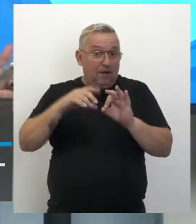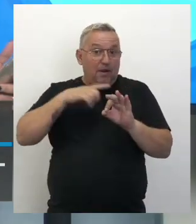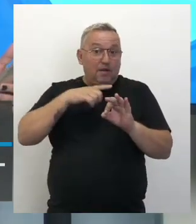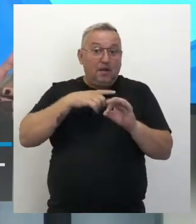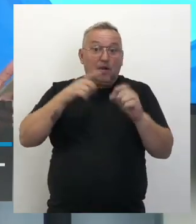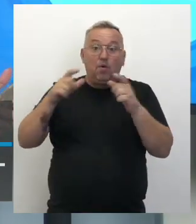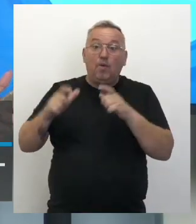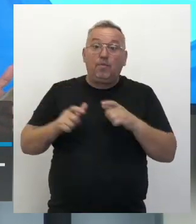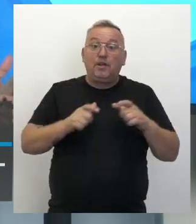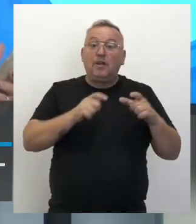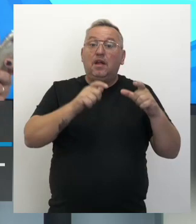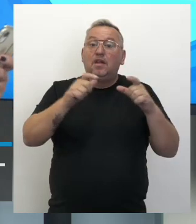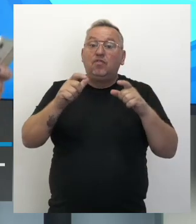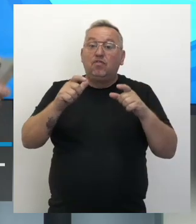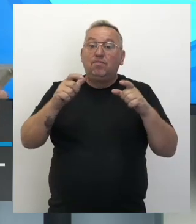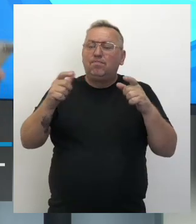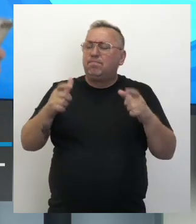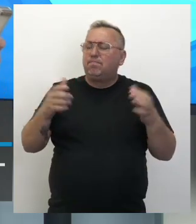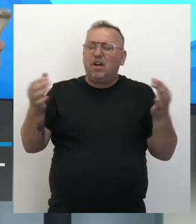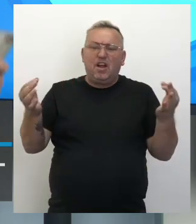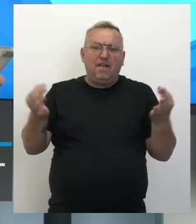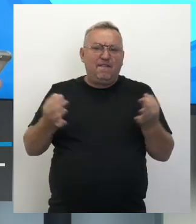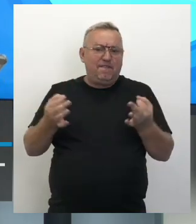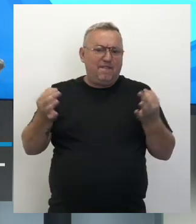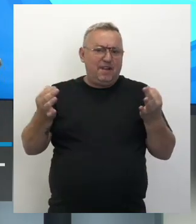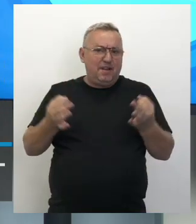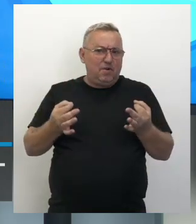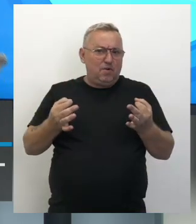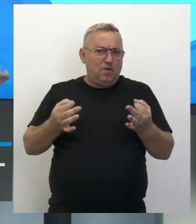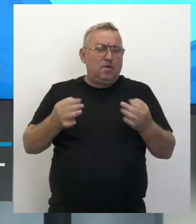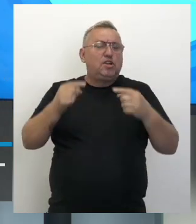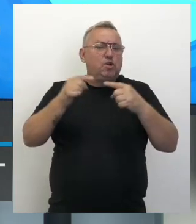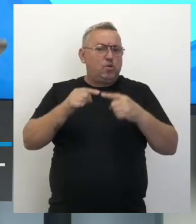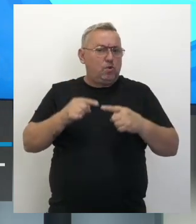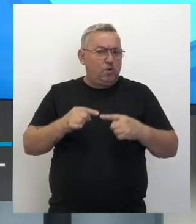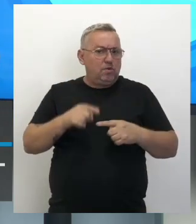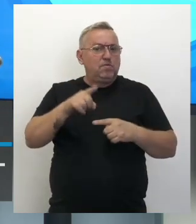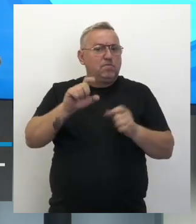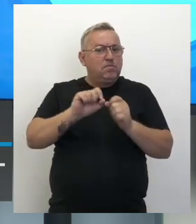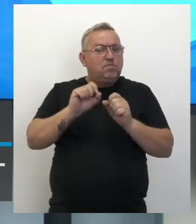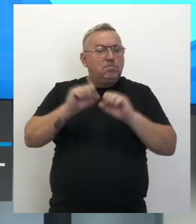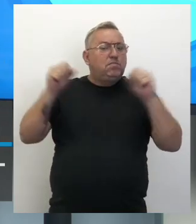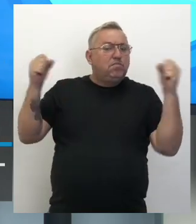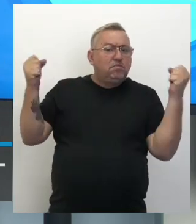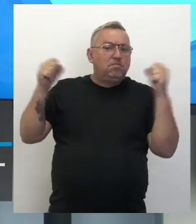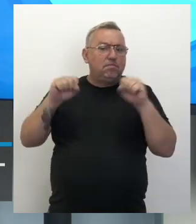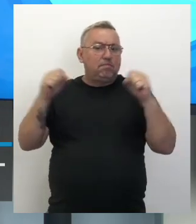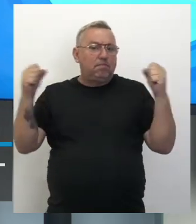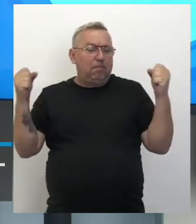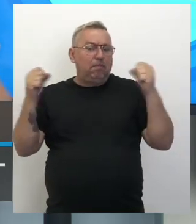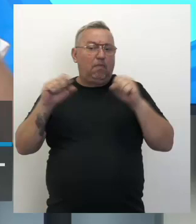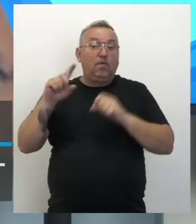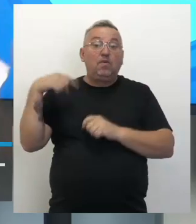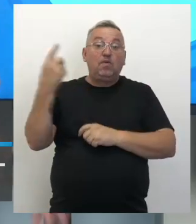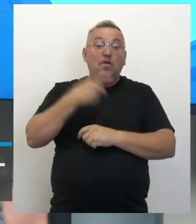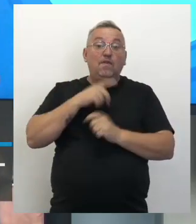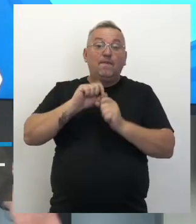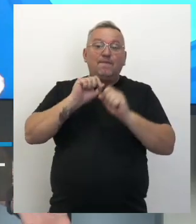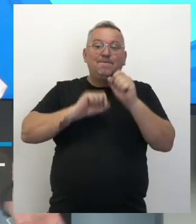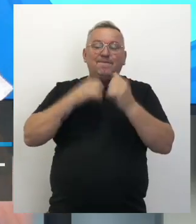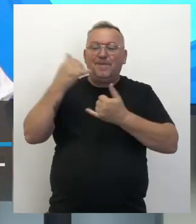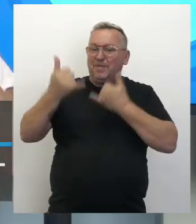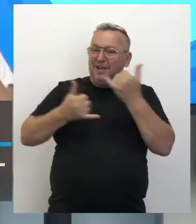ambiente aí, ó, bem propício para que você possa se movimentar um pouquinho, porque nós iremos nos